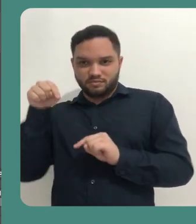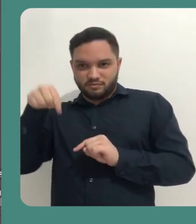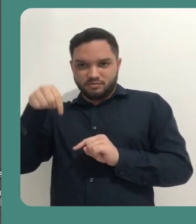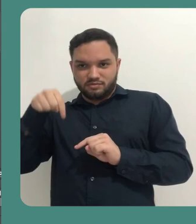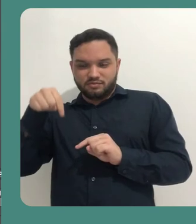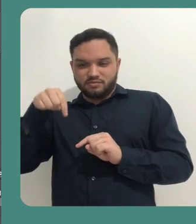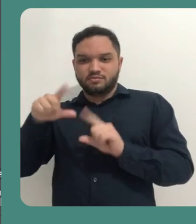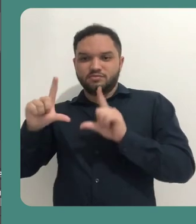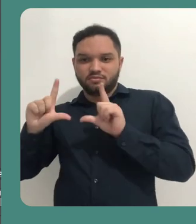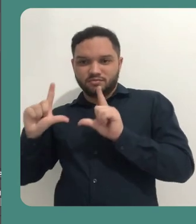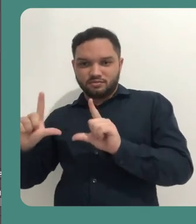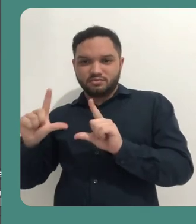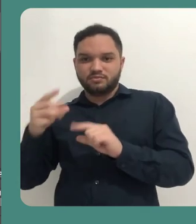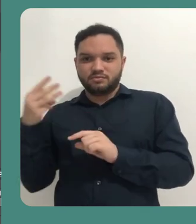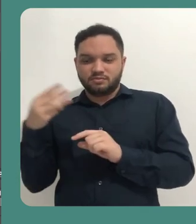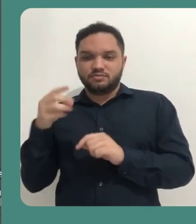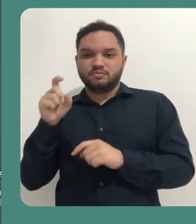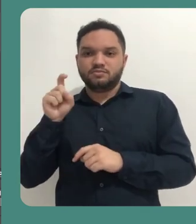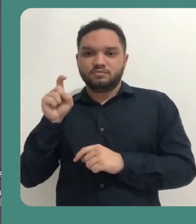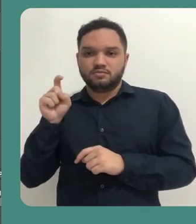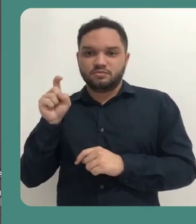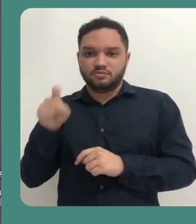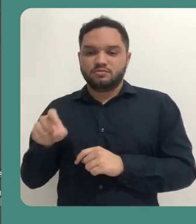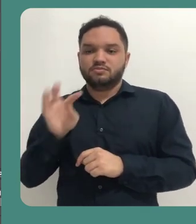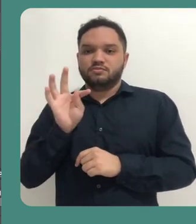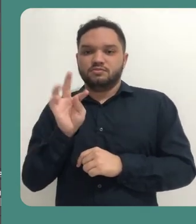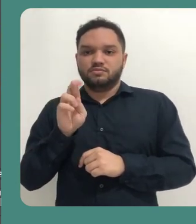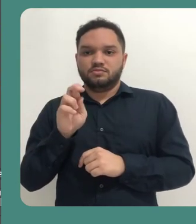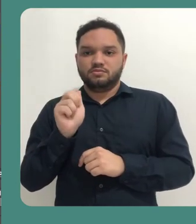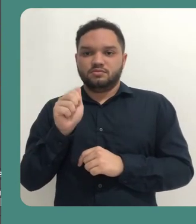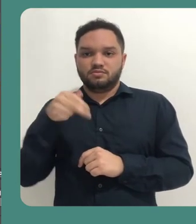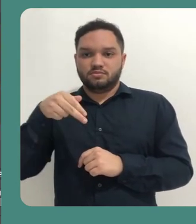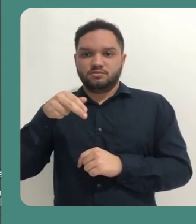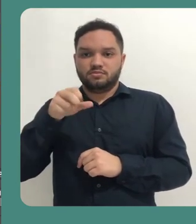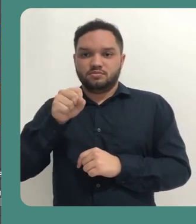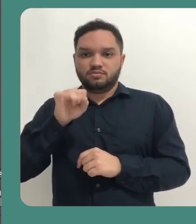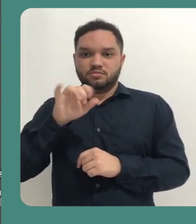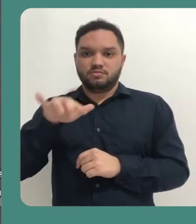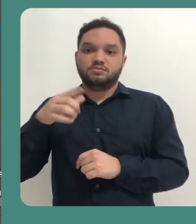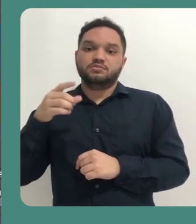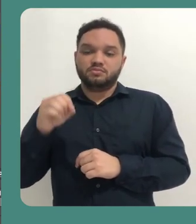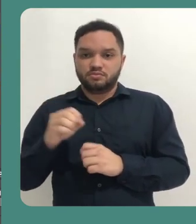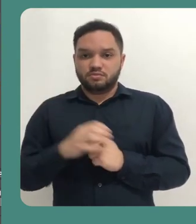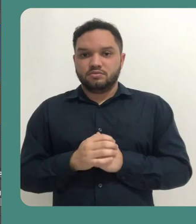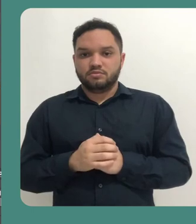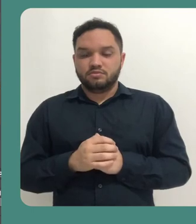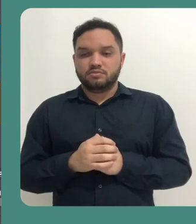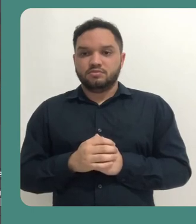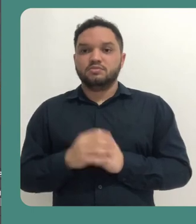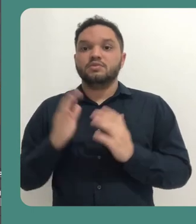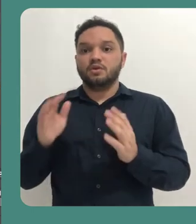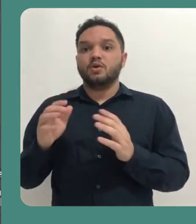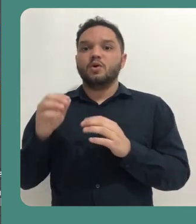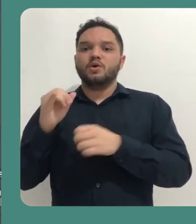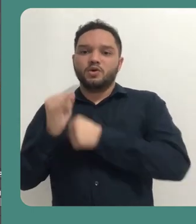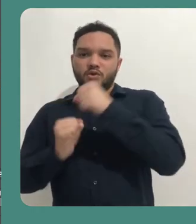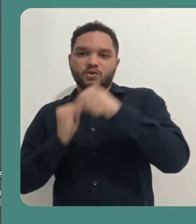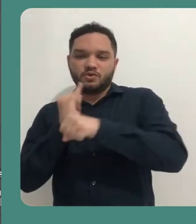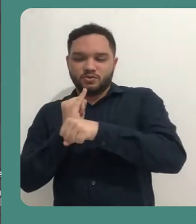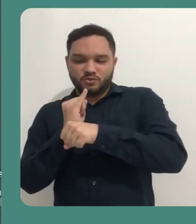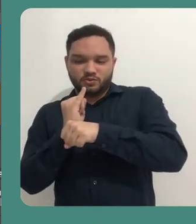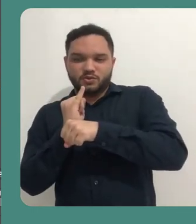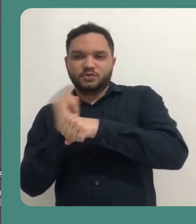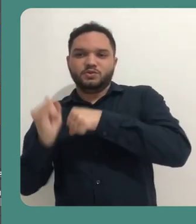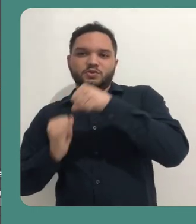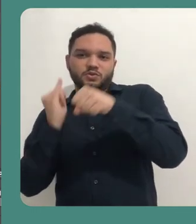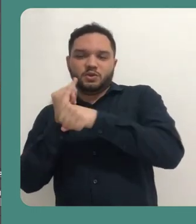cena aqui embaixo, página web, e clicar em transição. Pronto, agora a minha página web é que está sendo mostrada